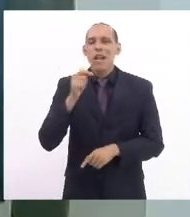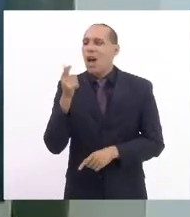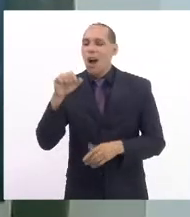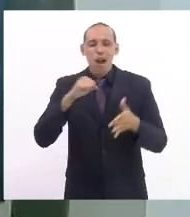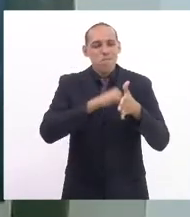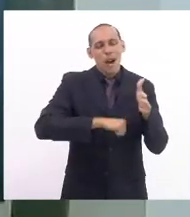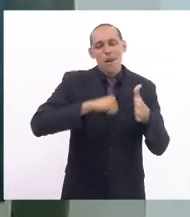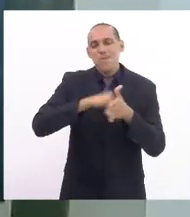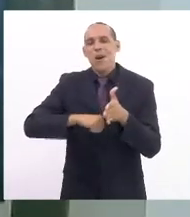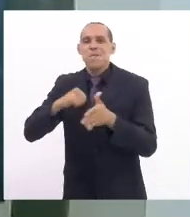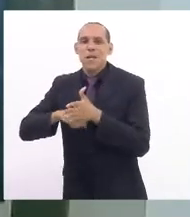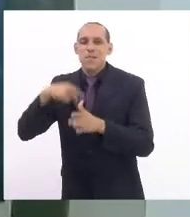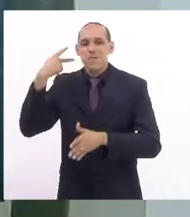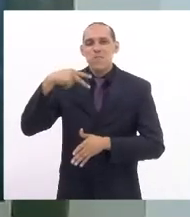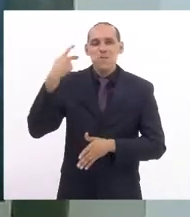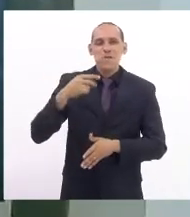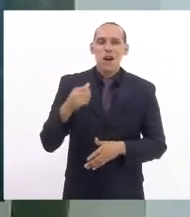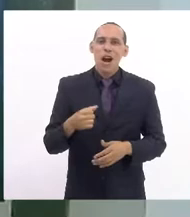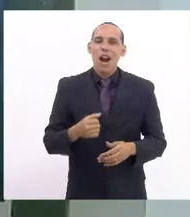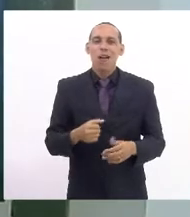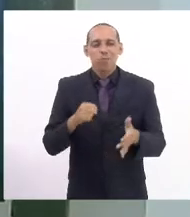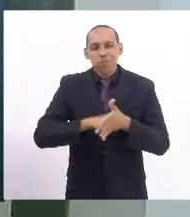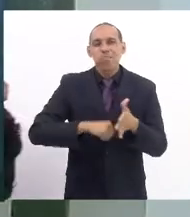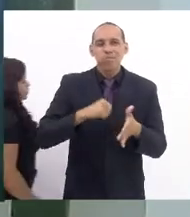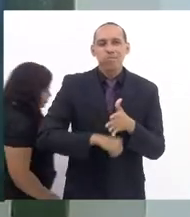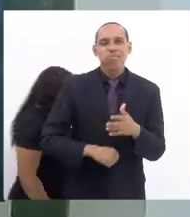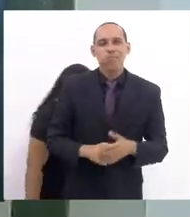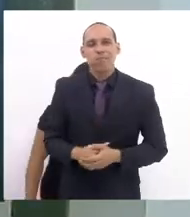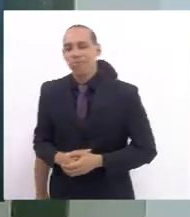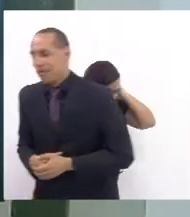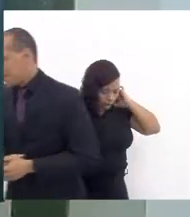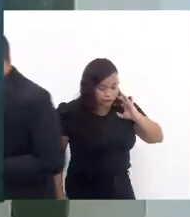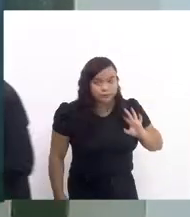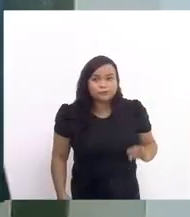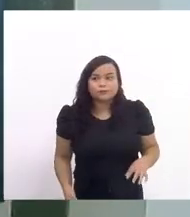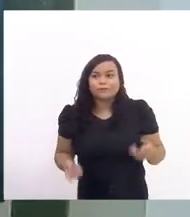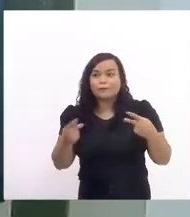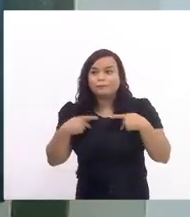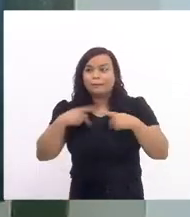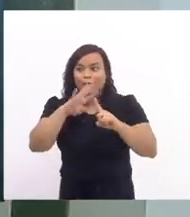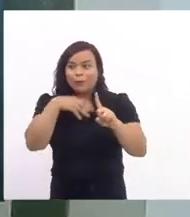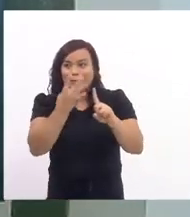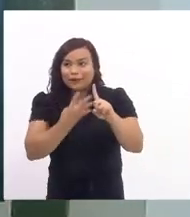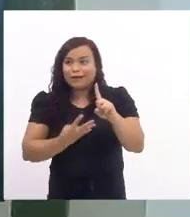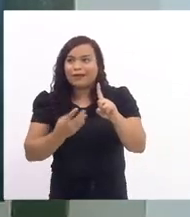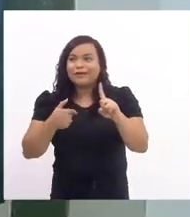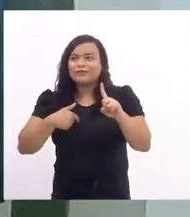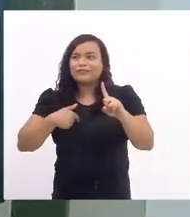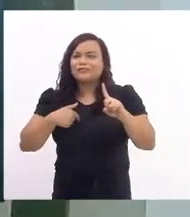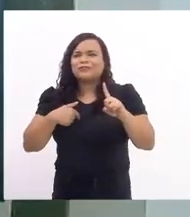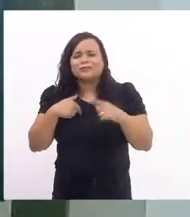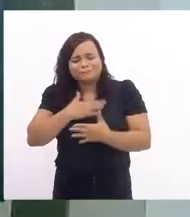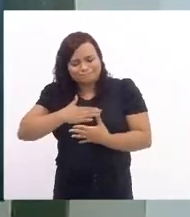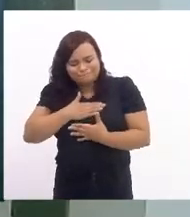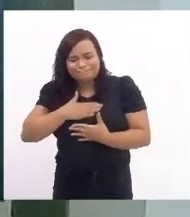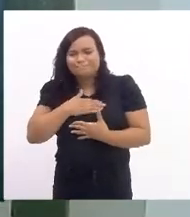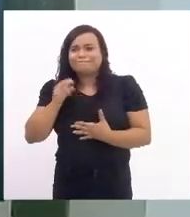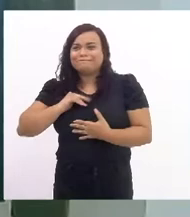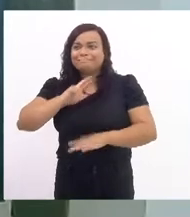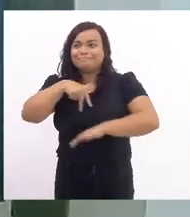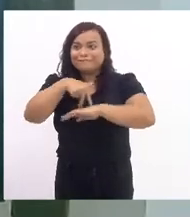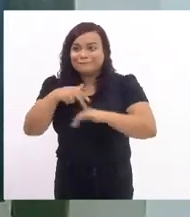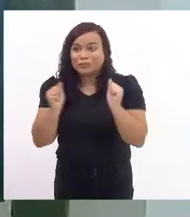por um Parlamento, por um Estado melhor, a minha homenagem, muito me honra poder fazer parte desse tão qualificado